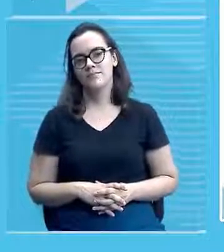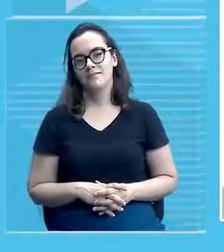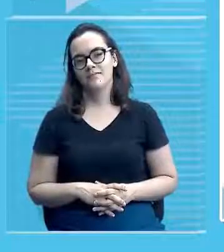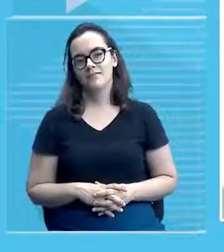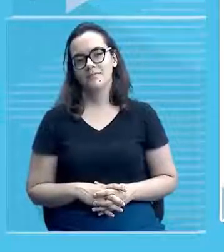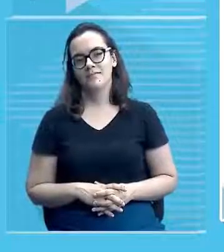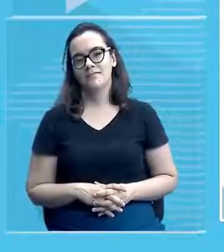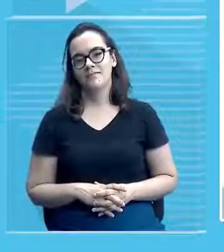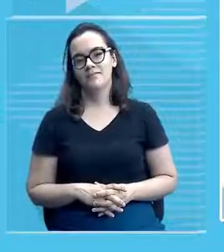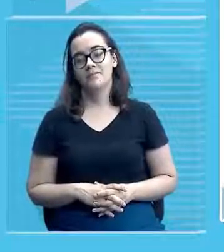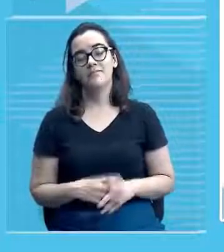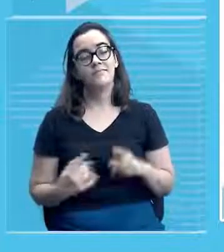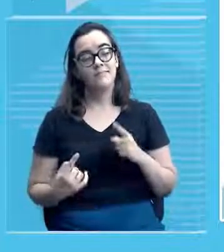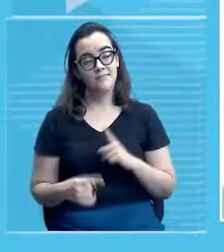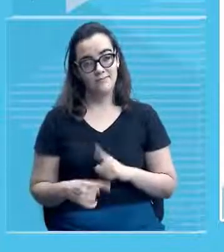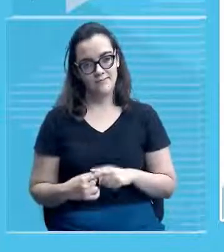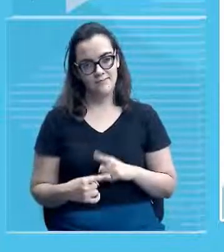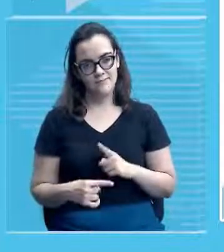existia